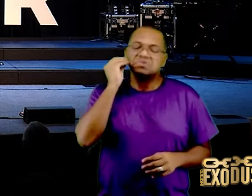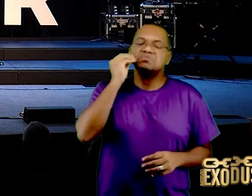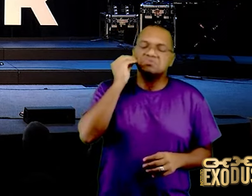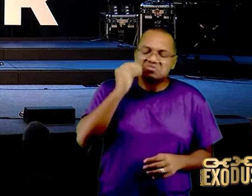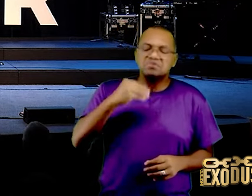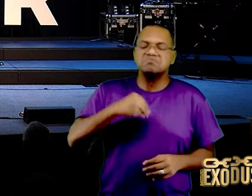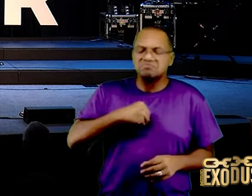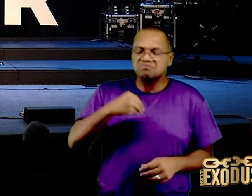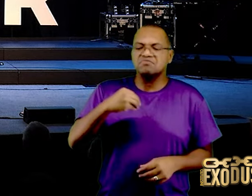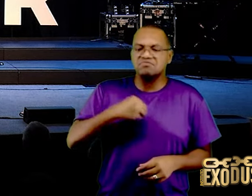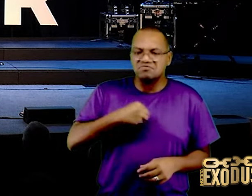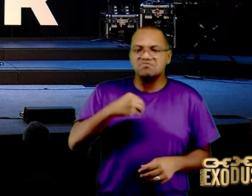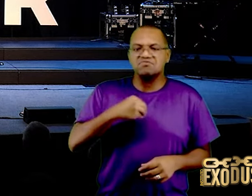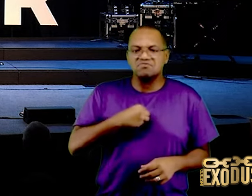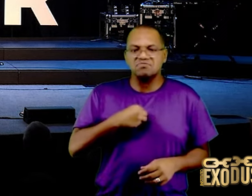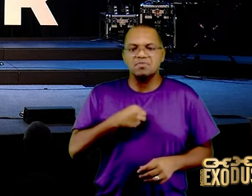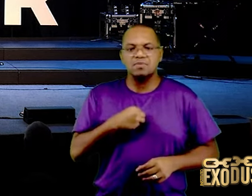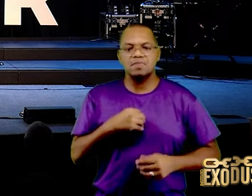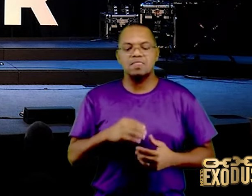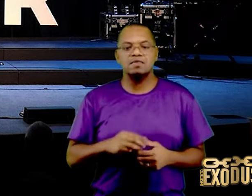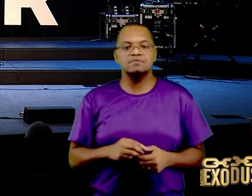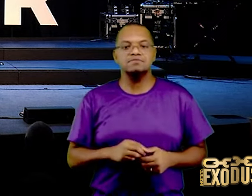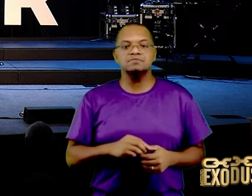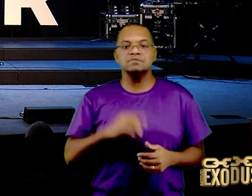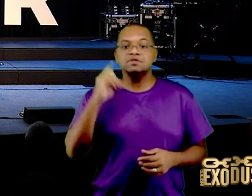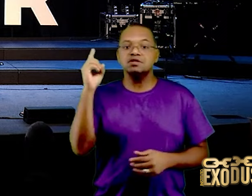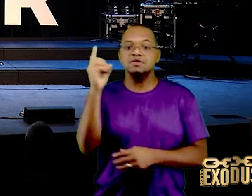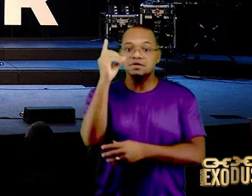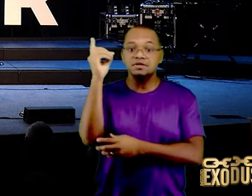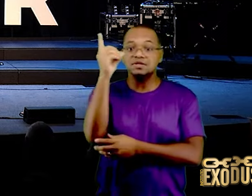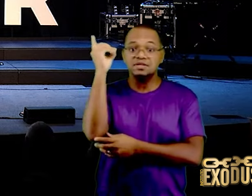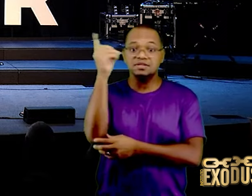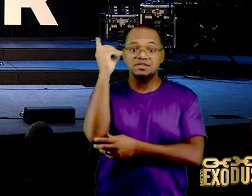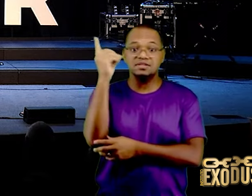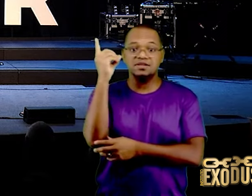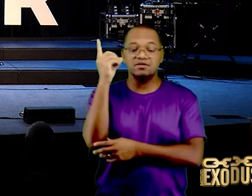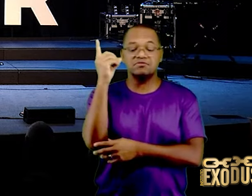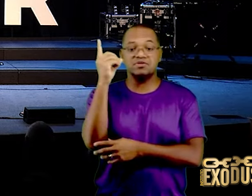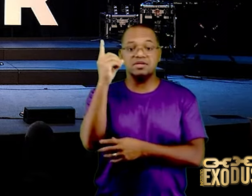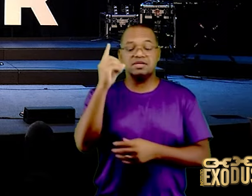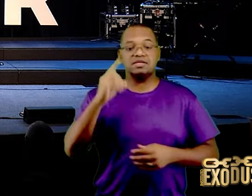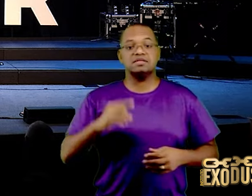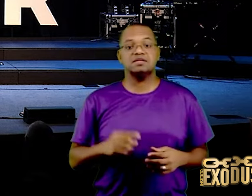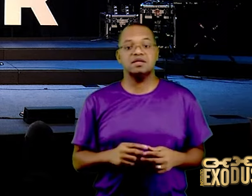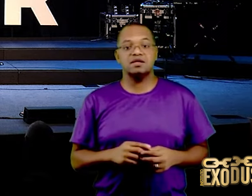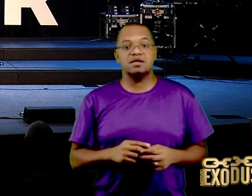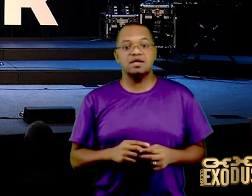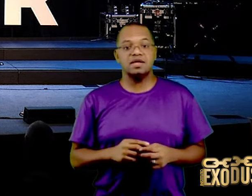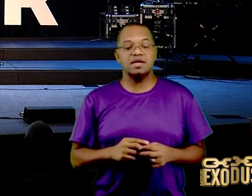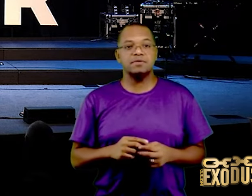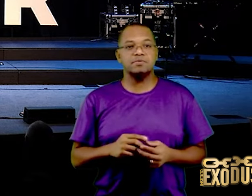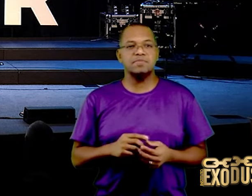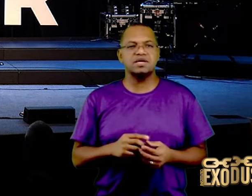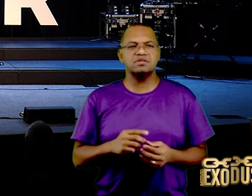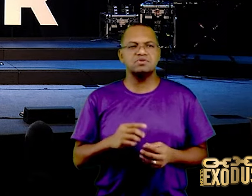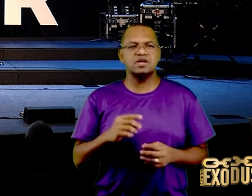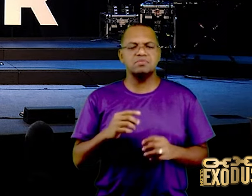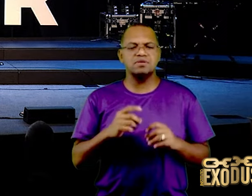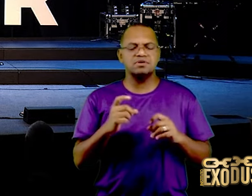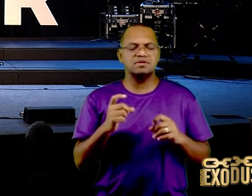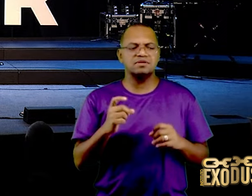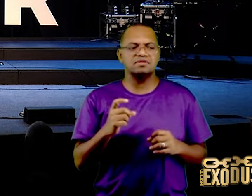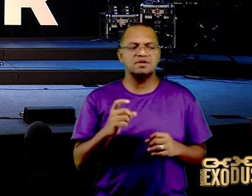lava-me completamente da minha iniquidade, a Davi, tinha se deitado com a vizinha, tinha assassinado o vizinho,